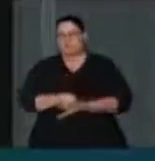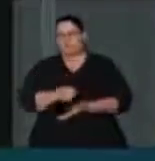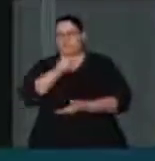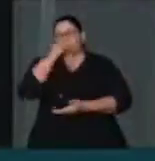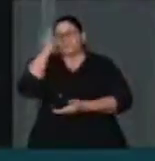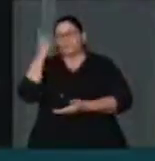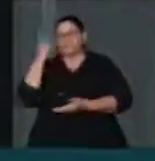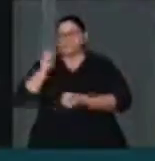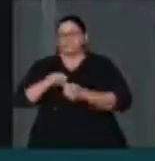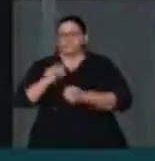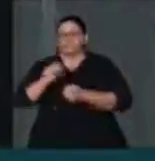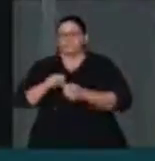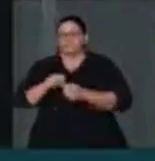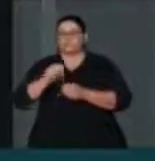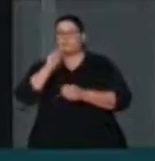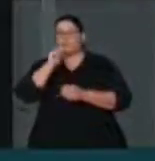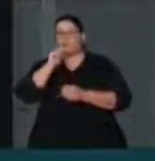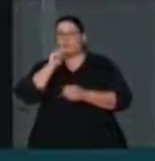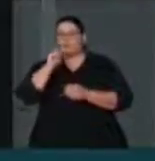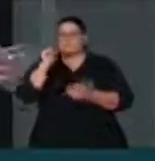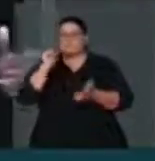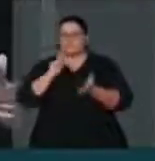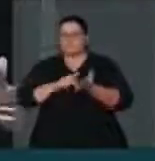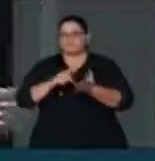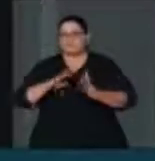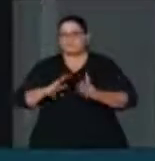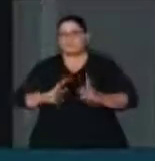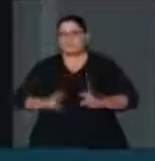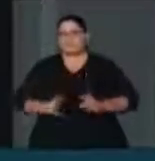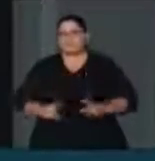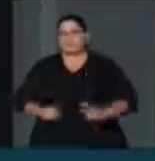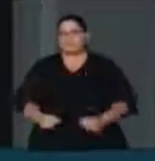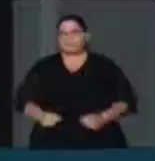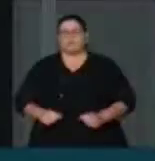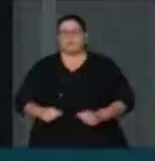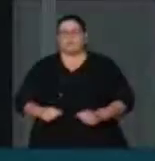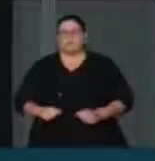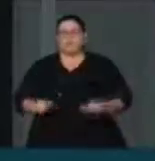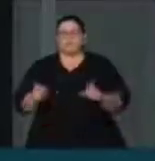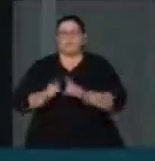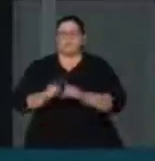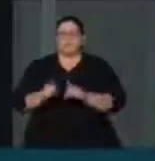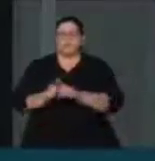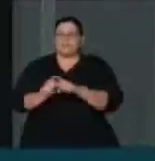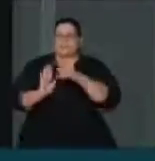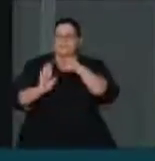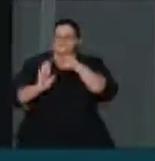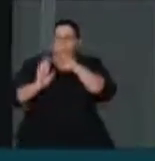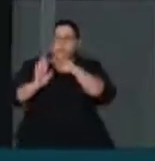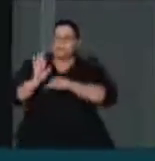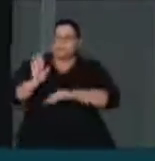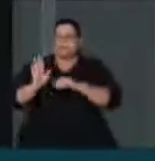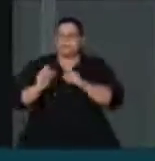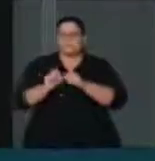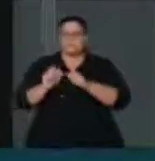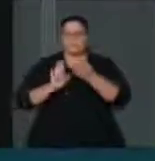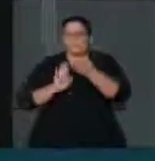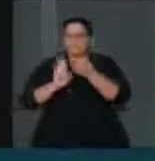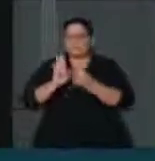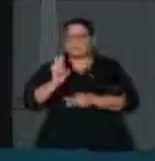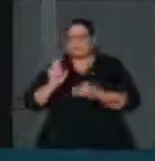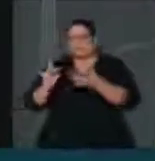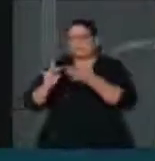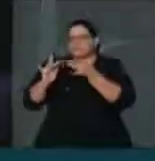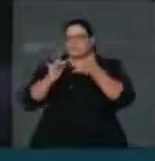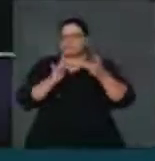produz água e um programa de consolidar todas as ações dos ministérios e dos órgãos do governo federal em sintonia